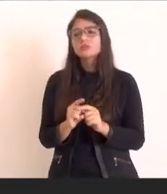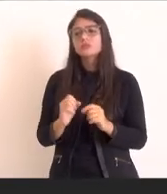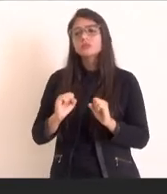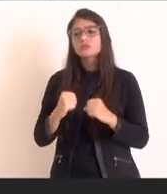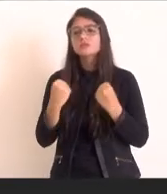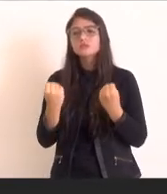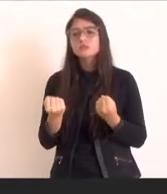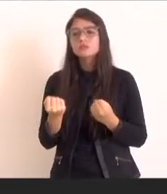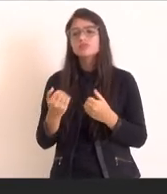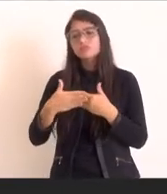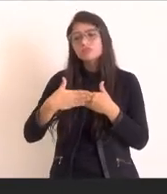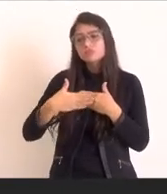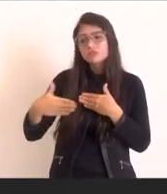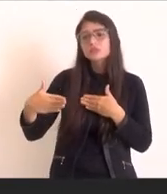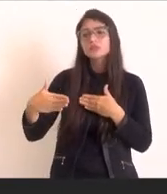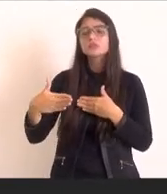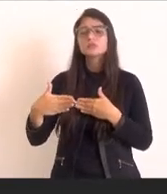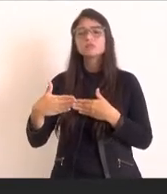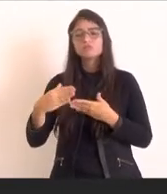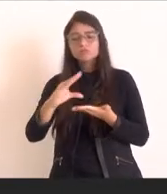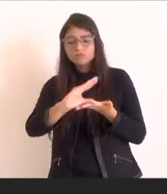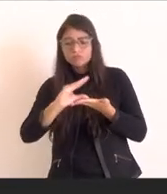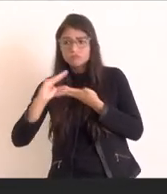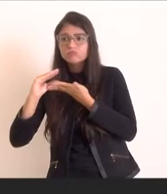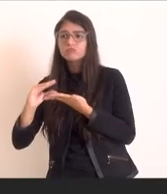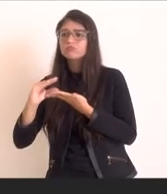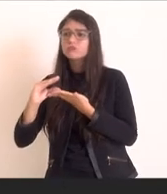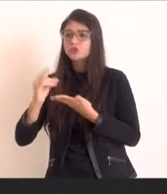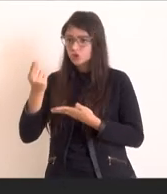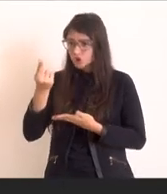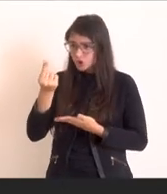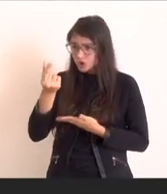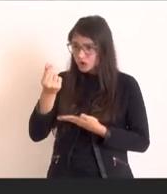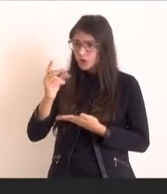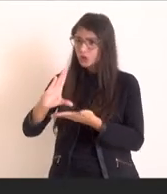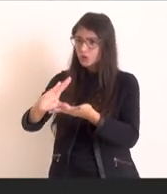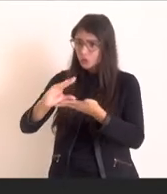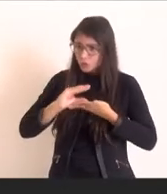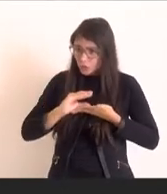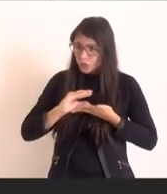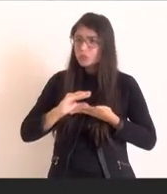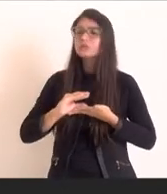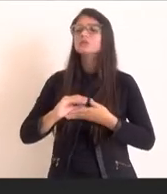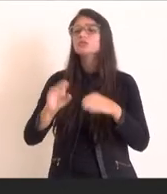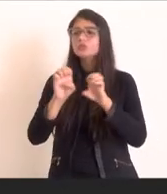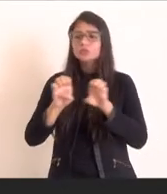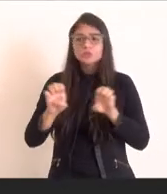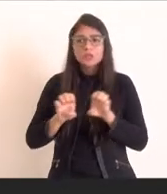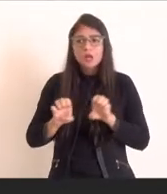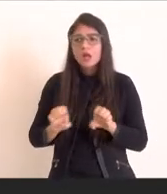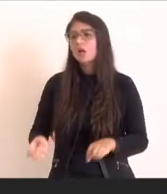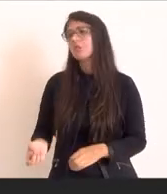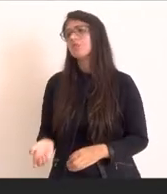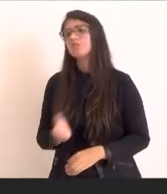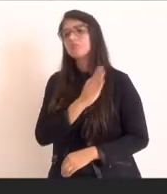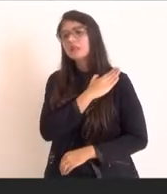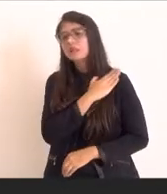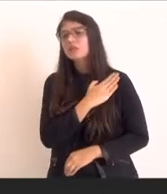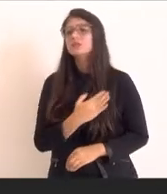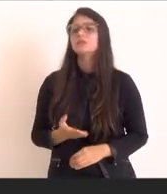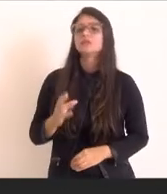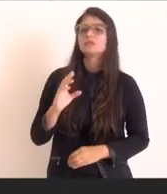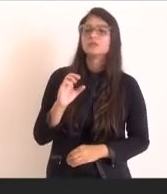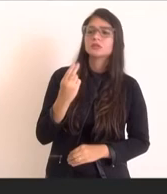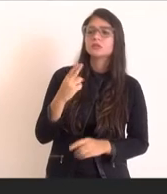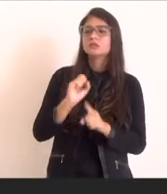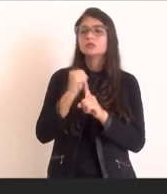momento que teve algum ganho financeiro, a estruturação de alguma patente, de alguma sociedade